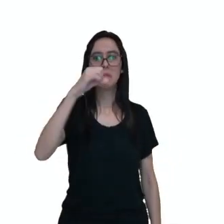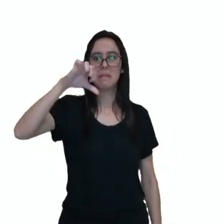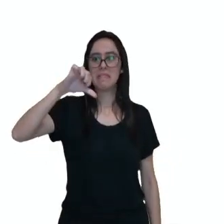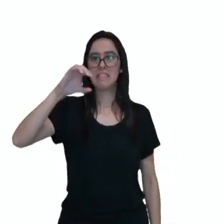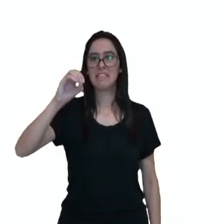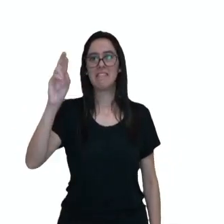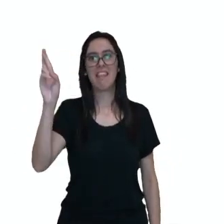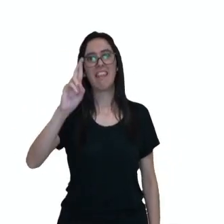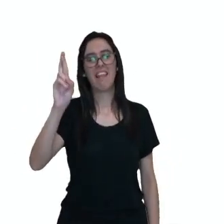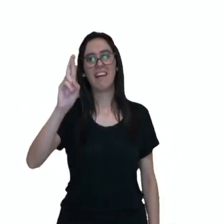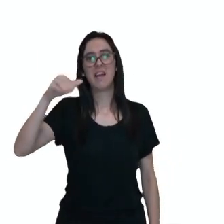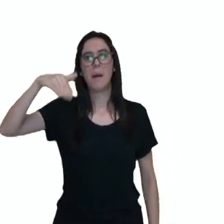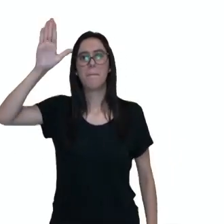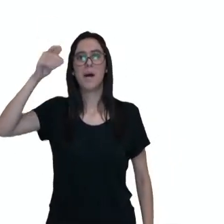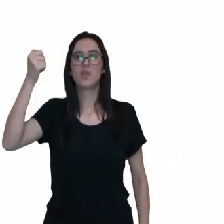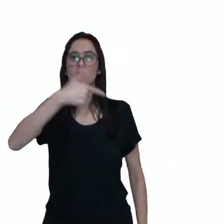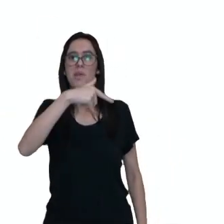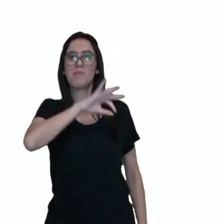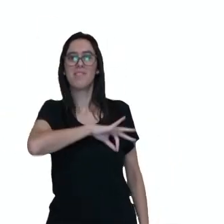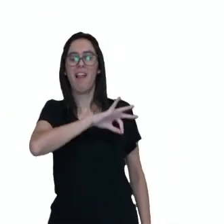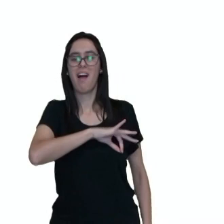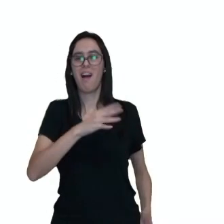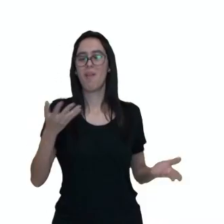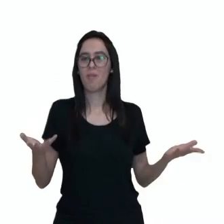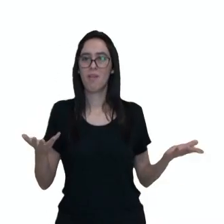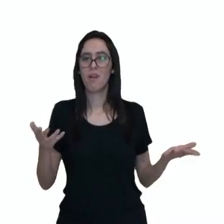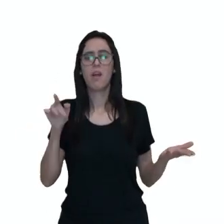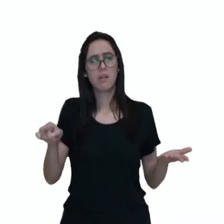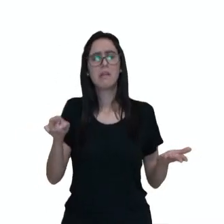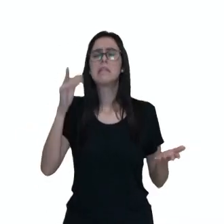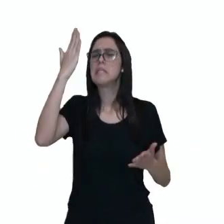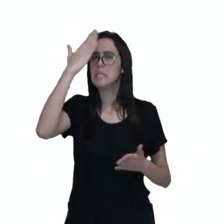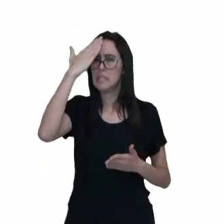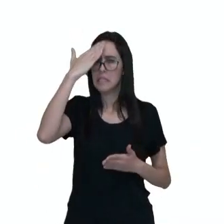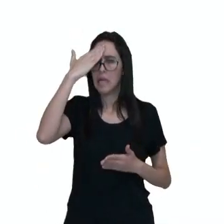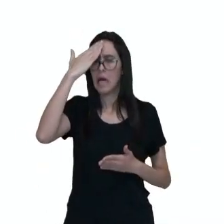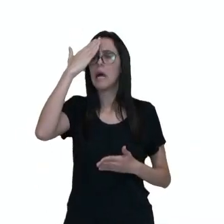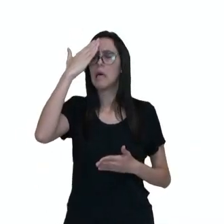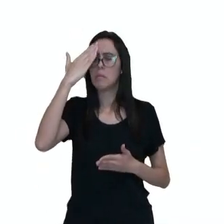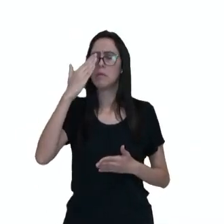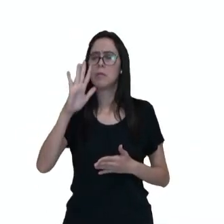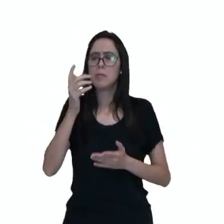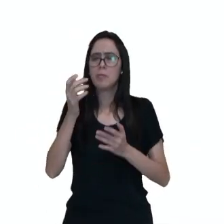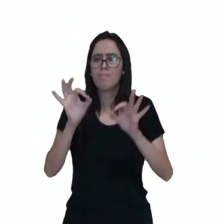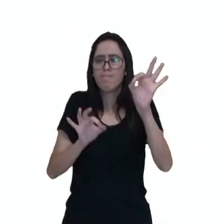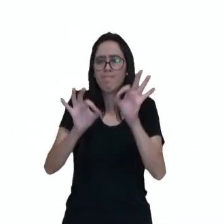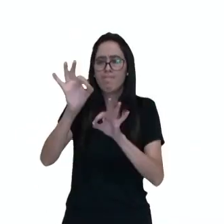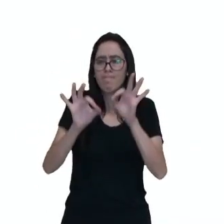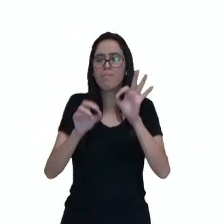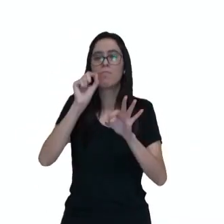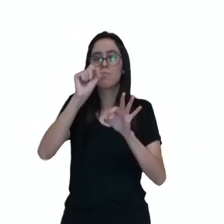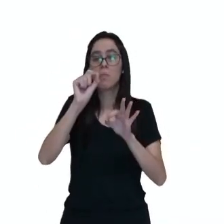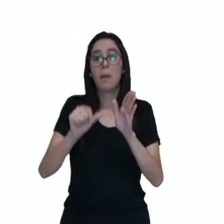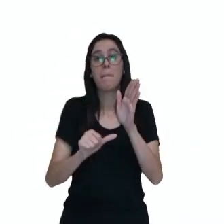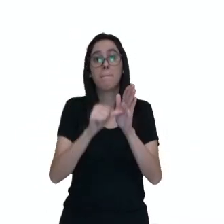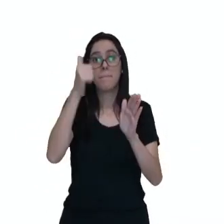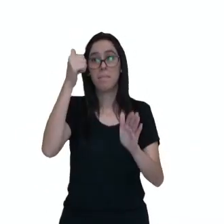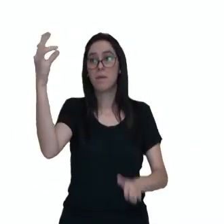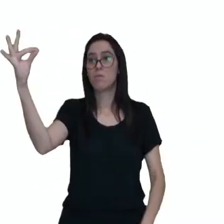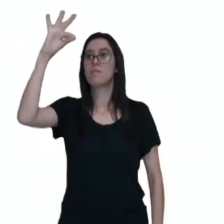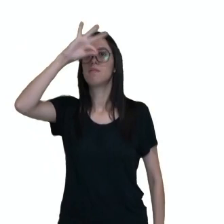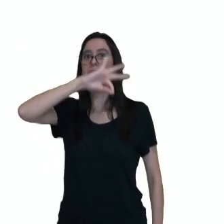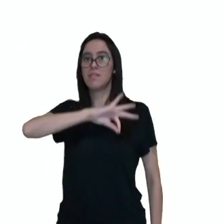mais do que o valor que ela recebe. Ela sabe disso e já tem tudo planejado. O ela vai fazer? Ela vai pegar o primeiro salário dela